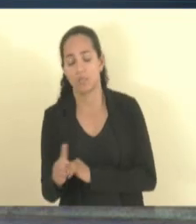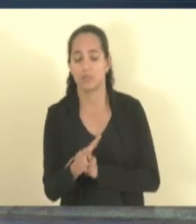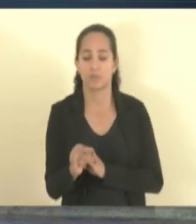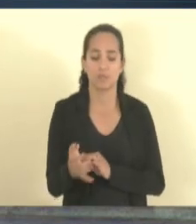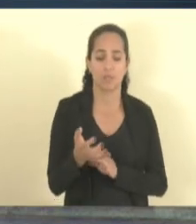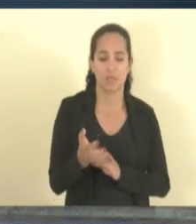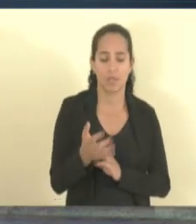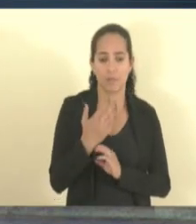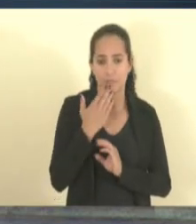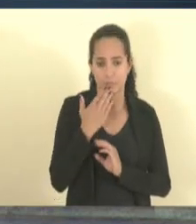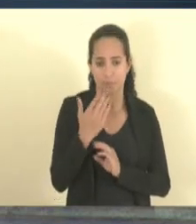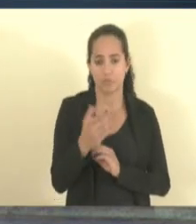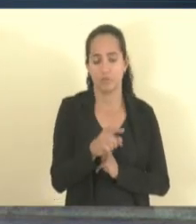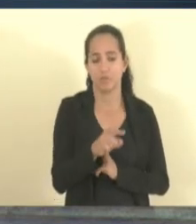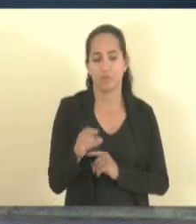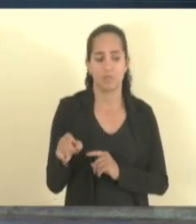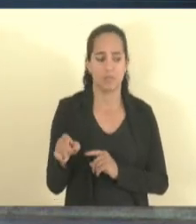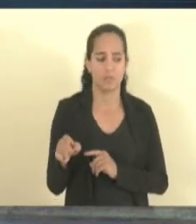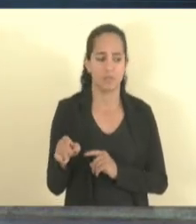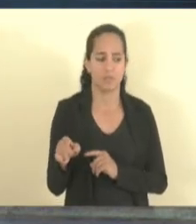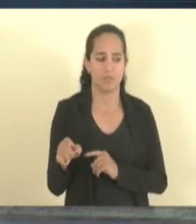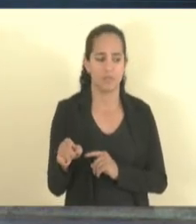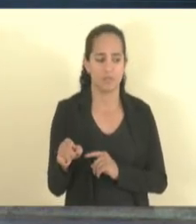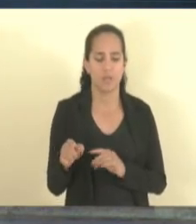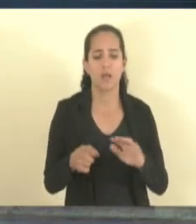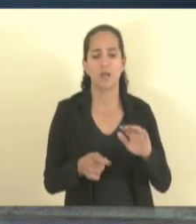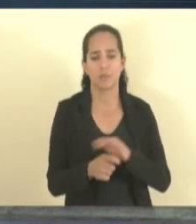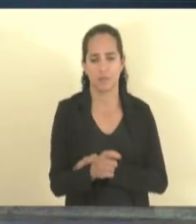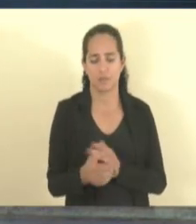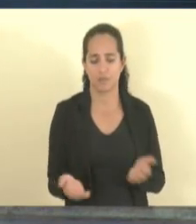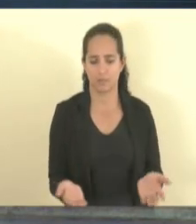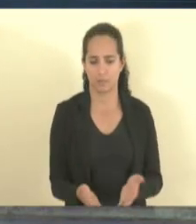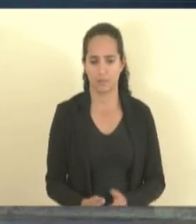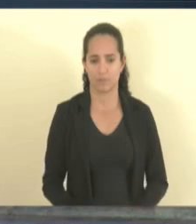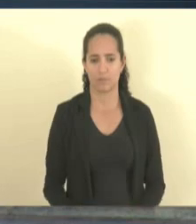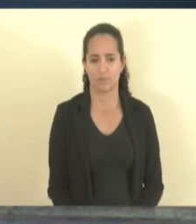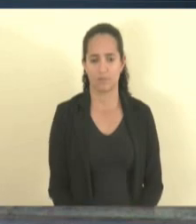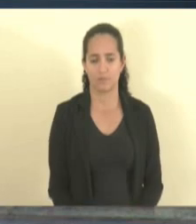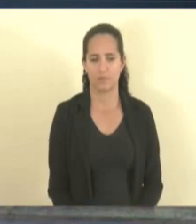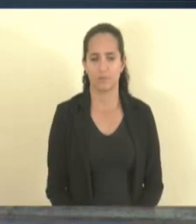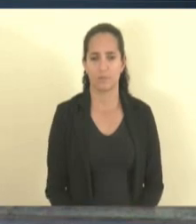pedimos isso para nós aplicarmos aqui. Aqui.